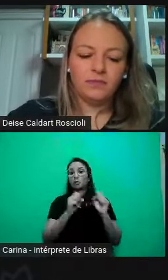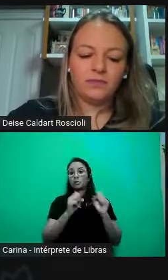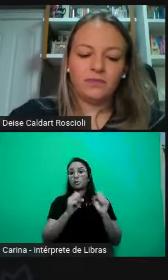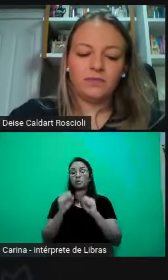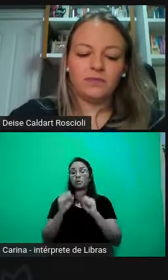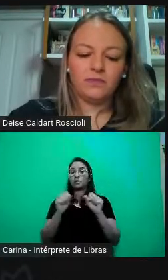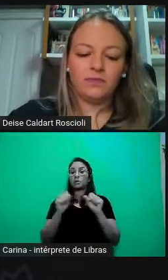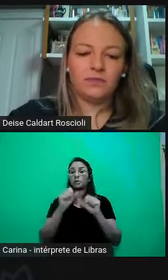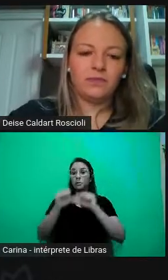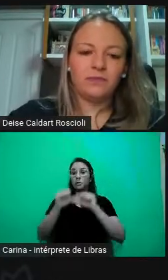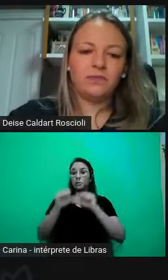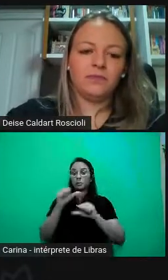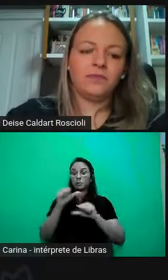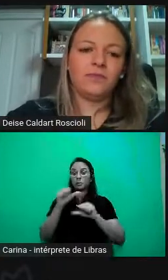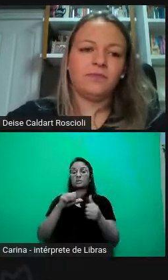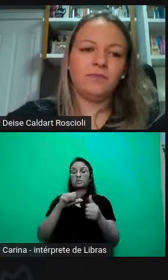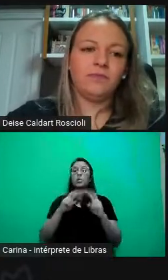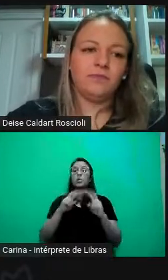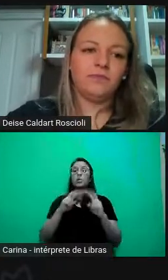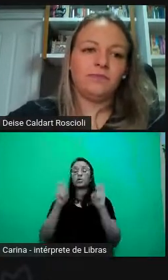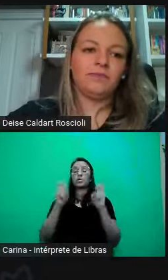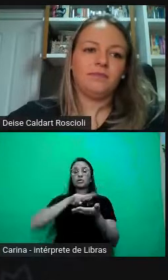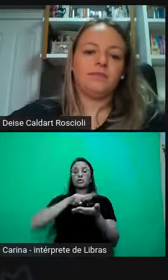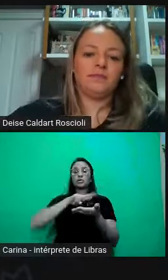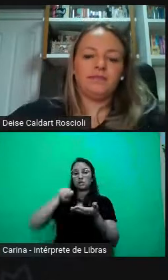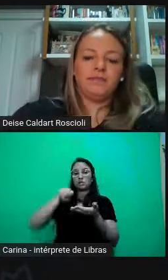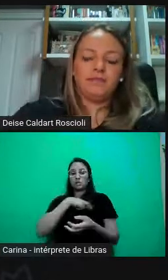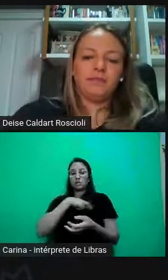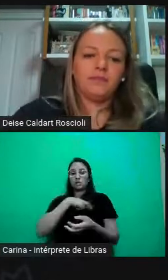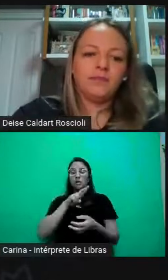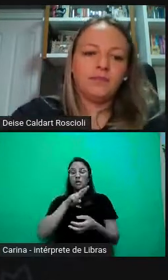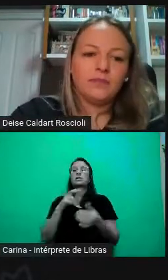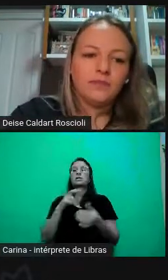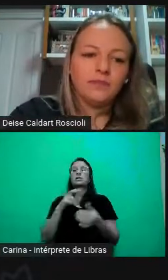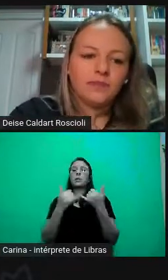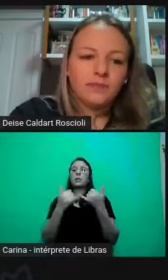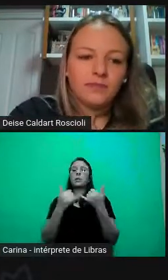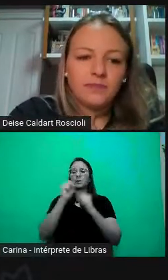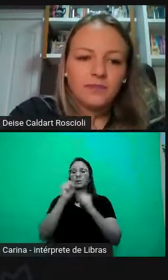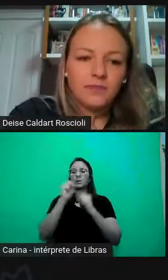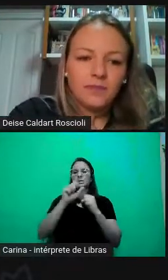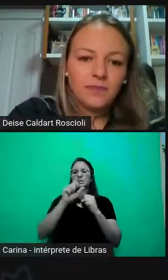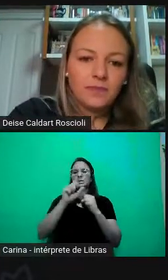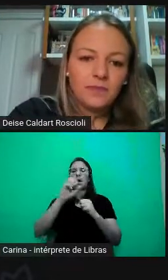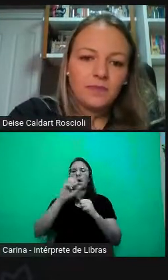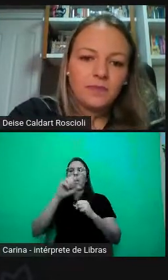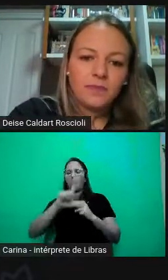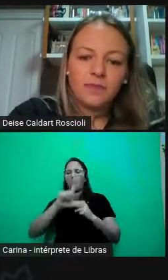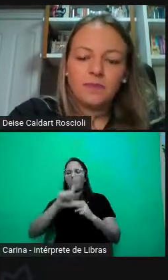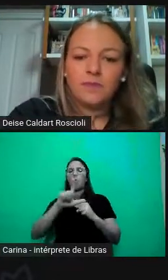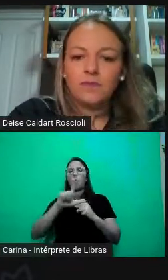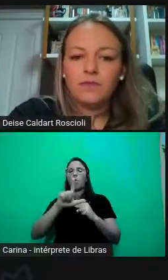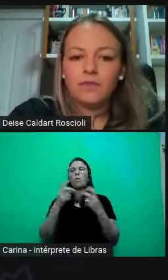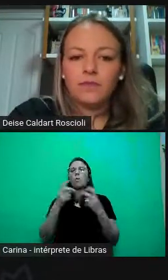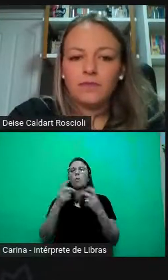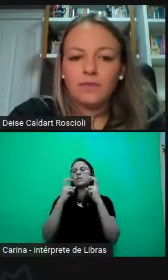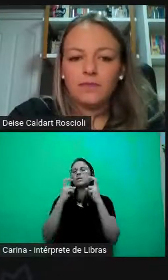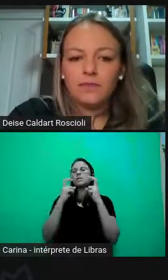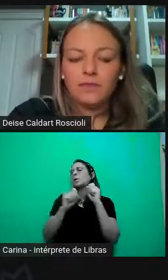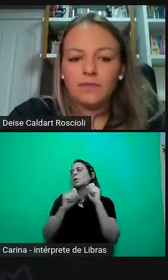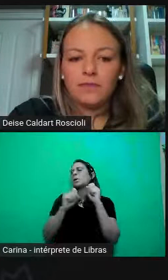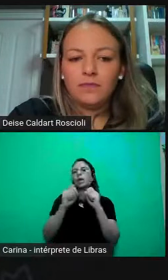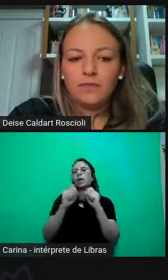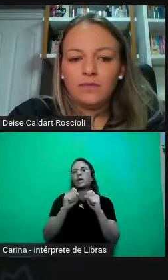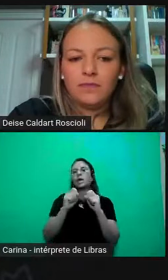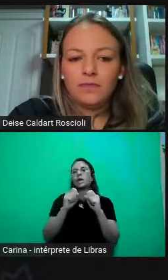religiosa, que é o caso da Gol, que, em pesquisa de clima organizacional, percebeu que muitos dos seus funcionários, das